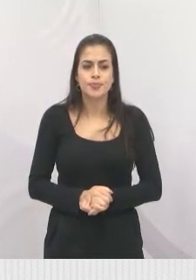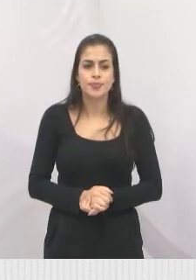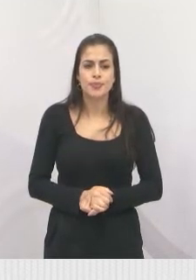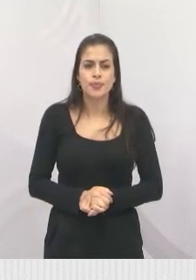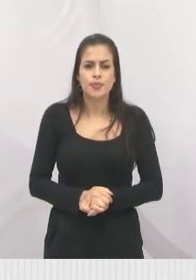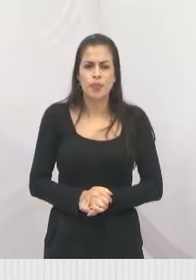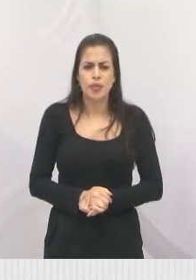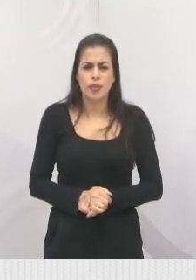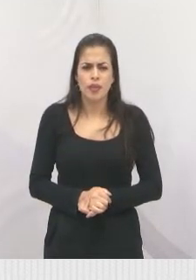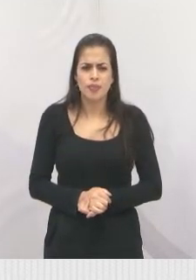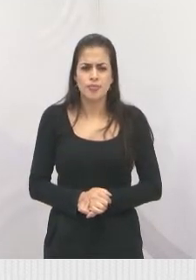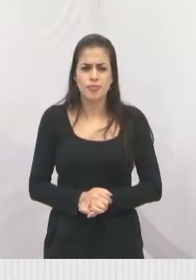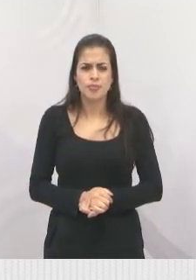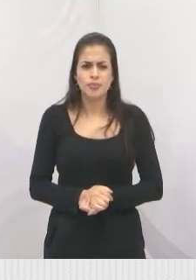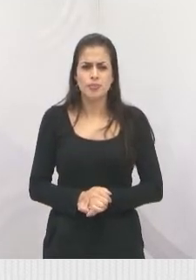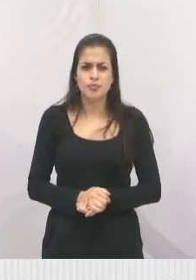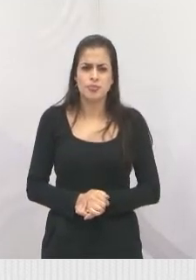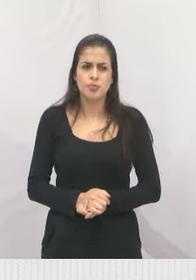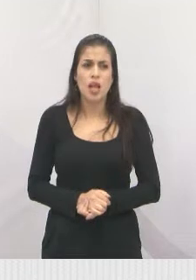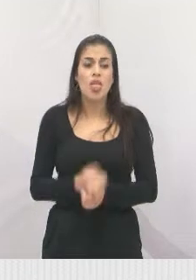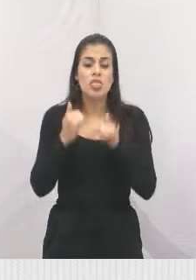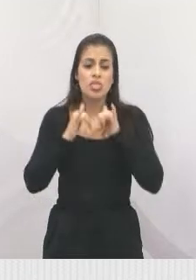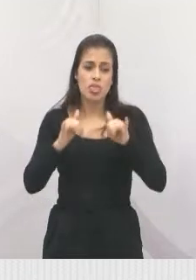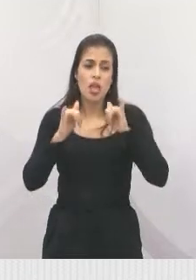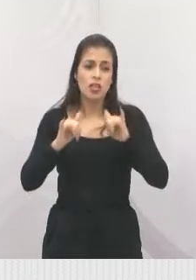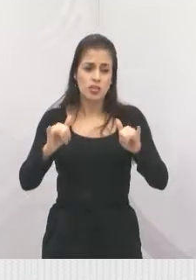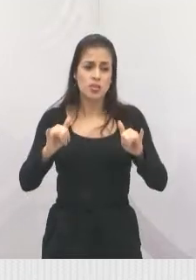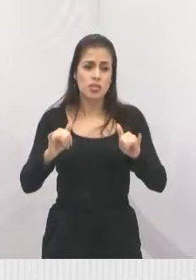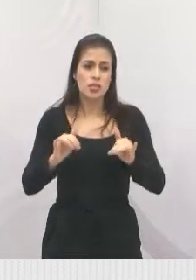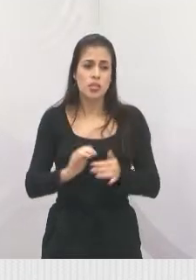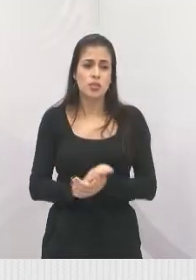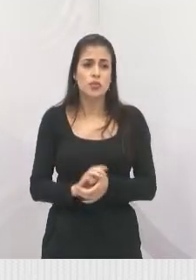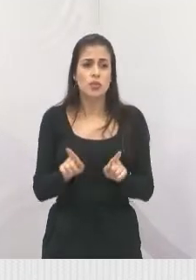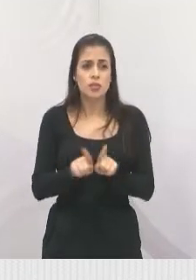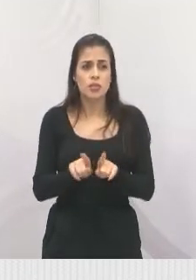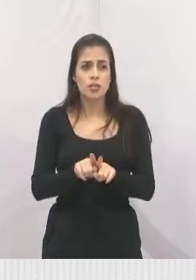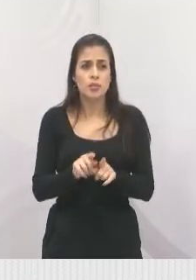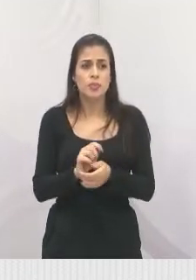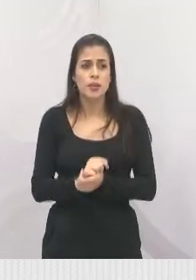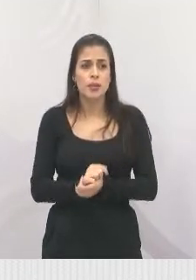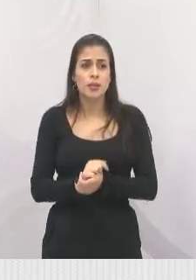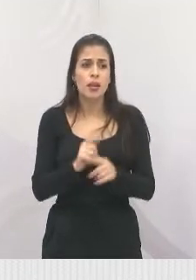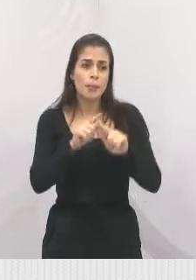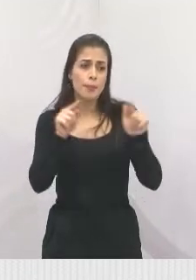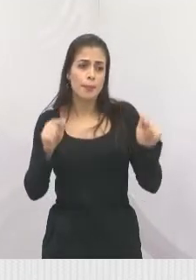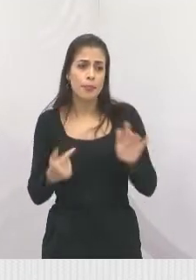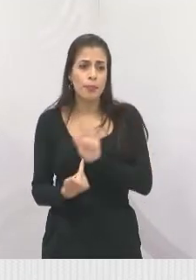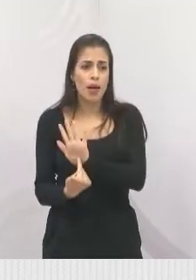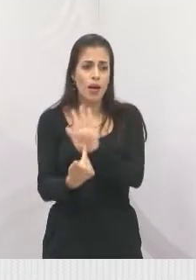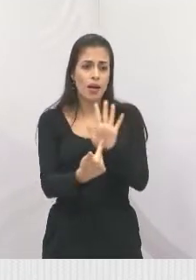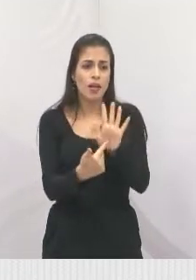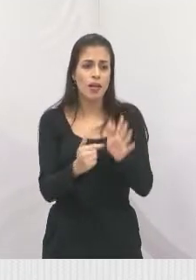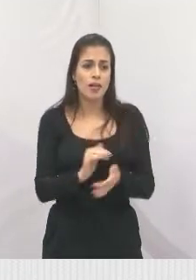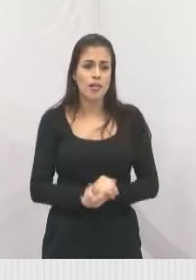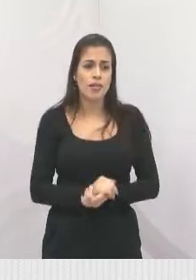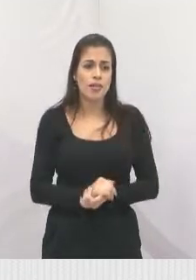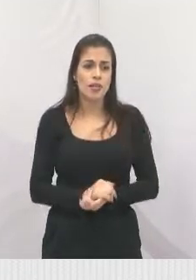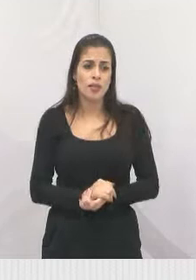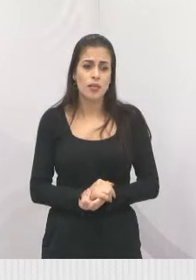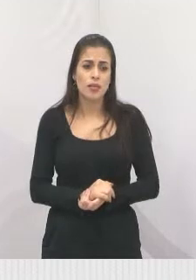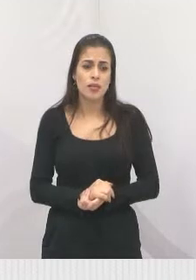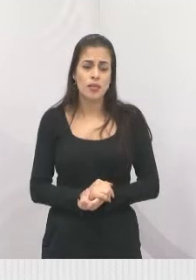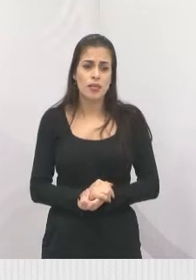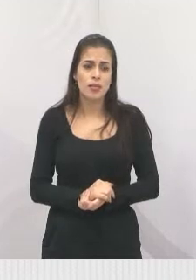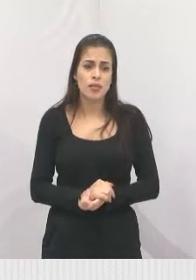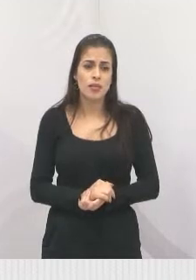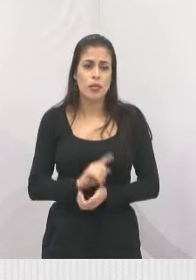quero estar anunciando e deixando também de maneira mais público ainda. Pode passar, é o